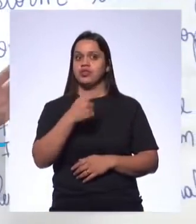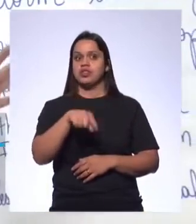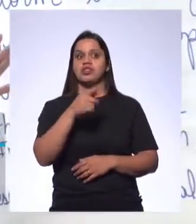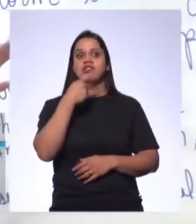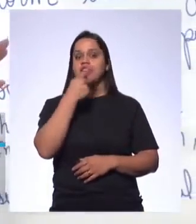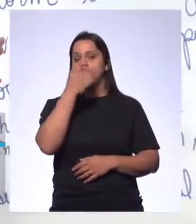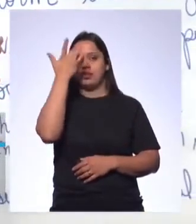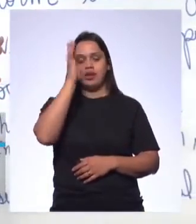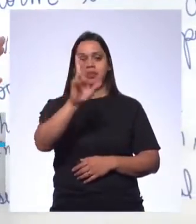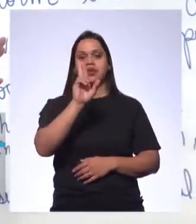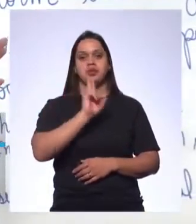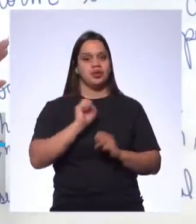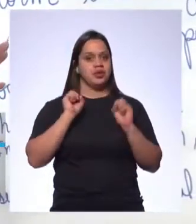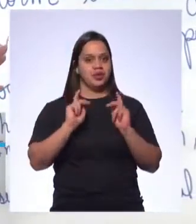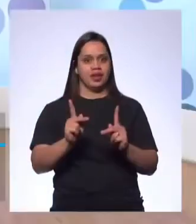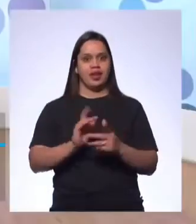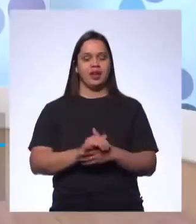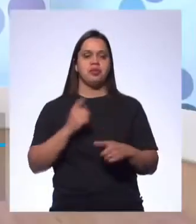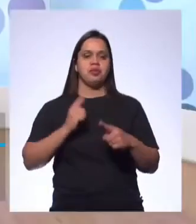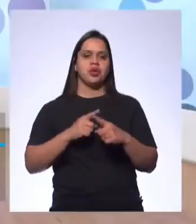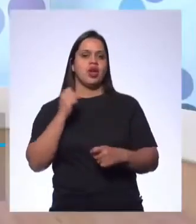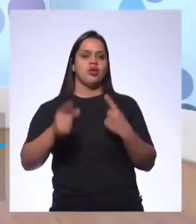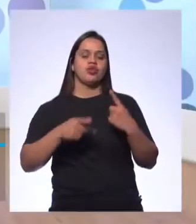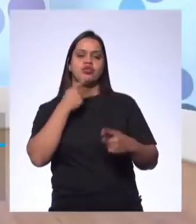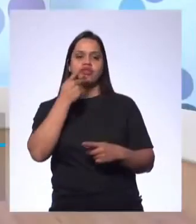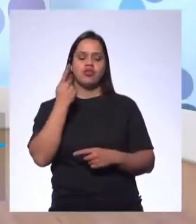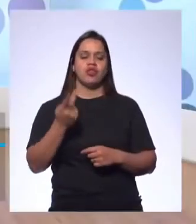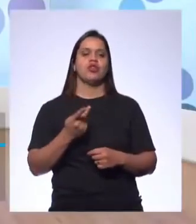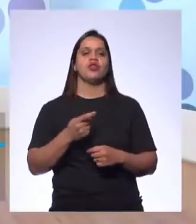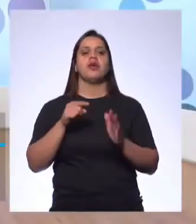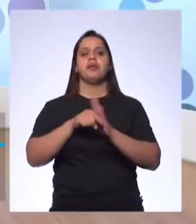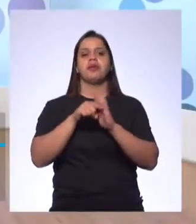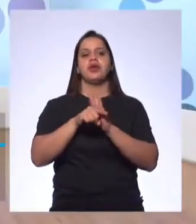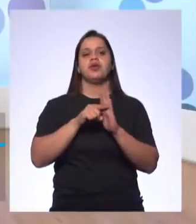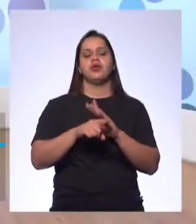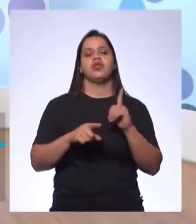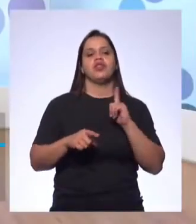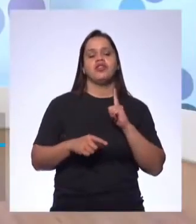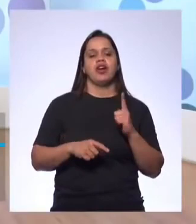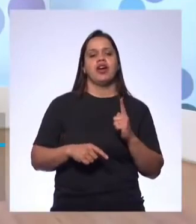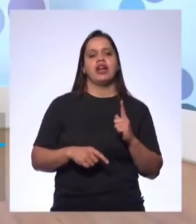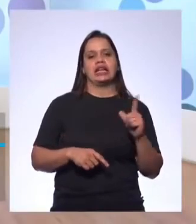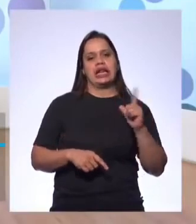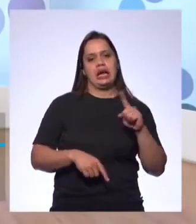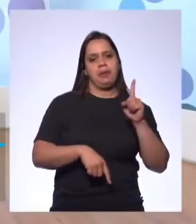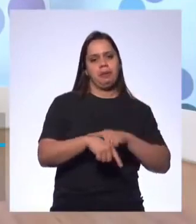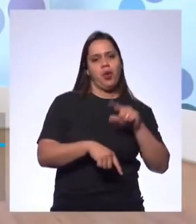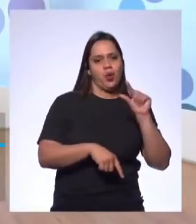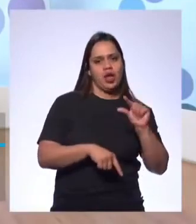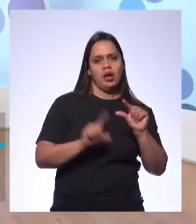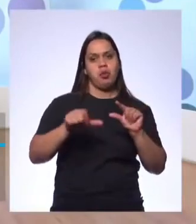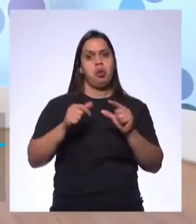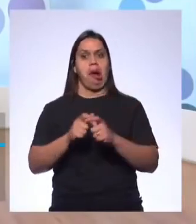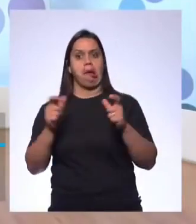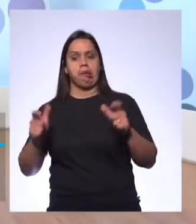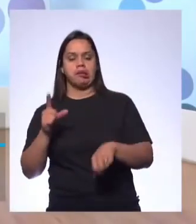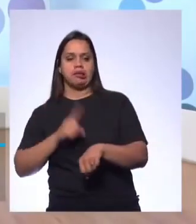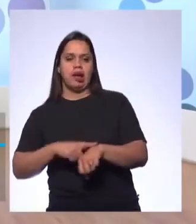sabe responder, né, Ed? É, uns falando que tá igual na enquete. Uns falam que tem pouco tempo, outros falam que é muito tempo.